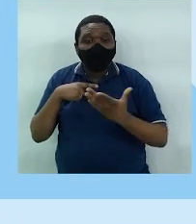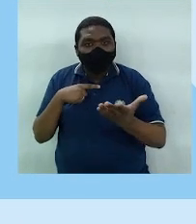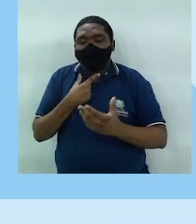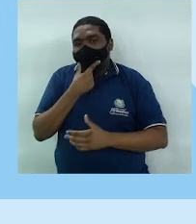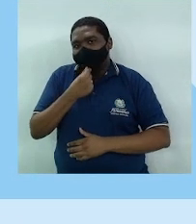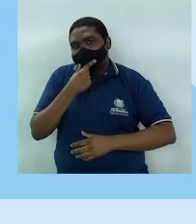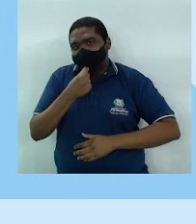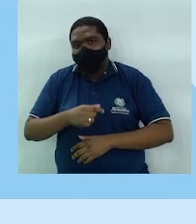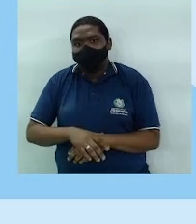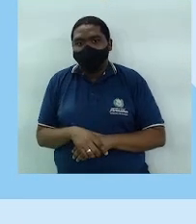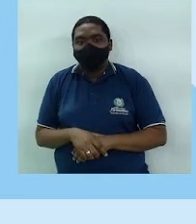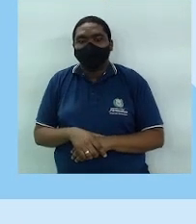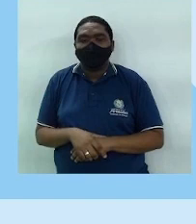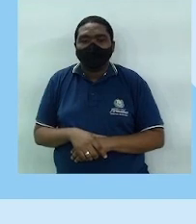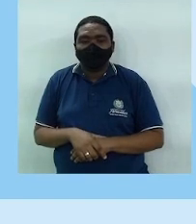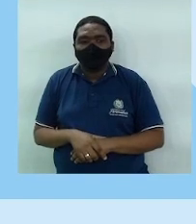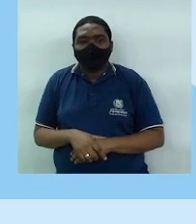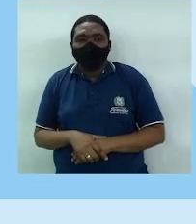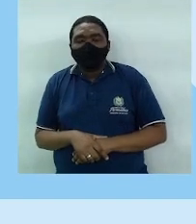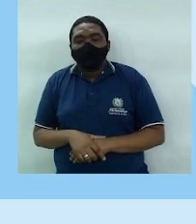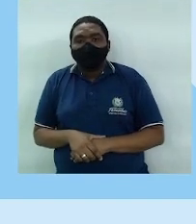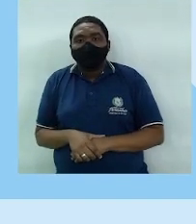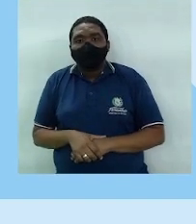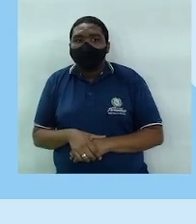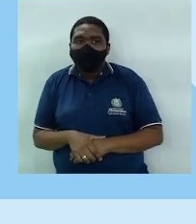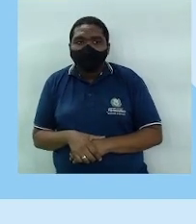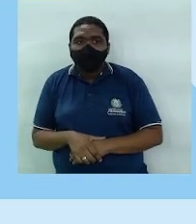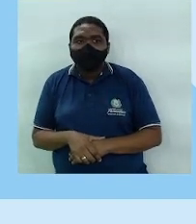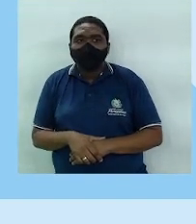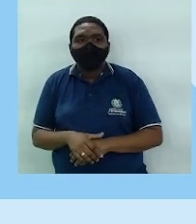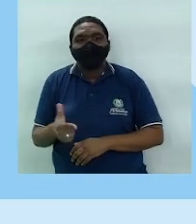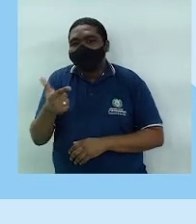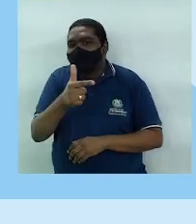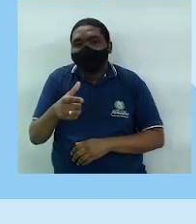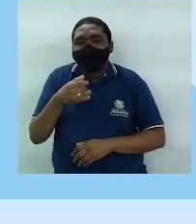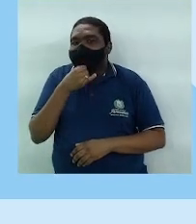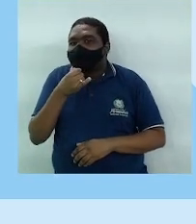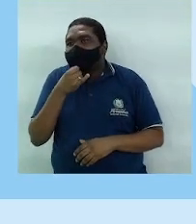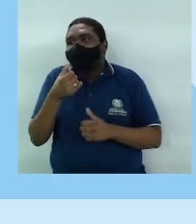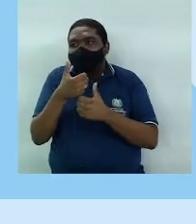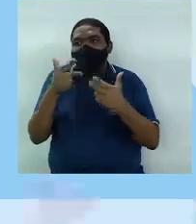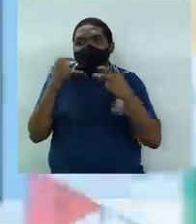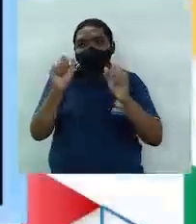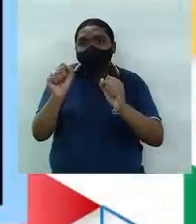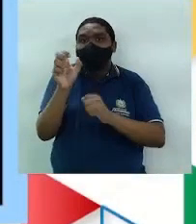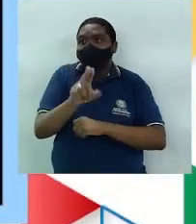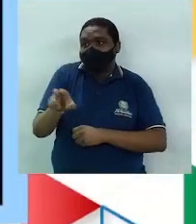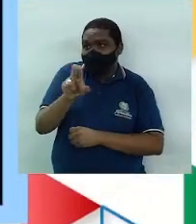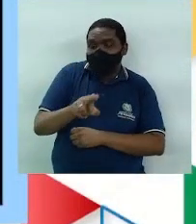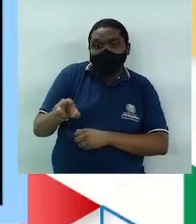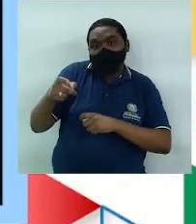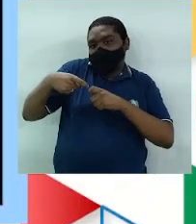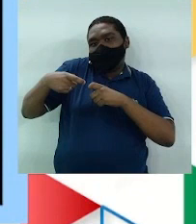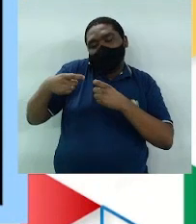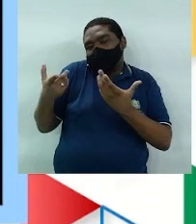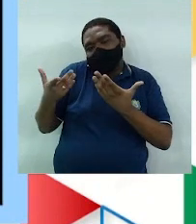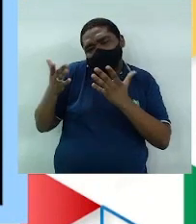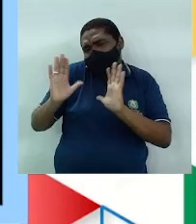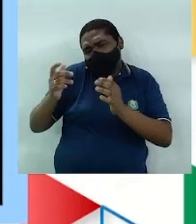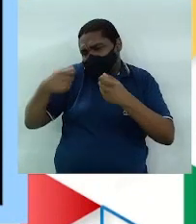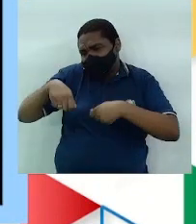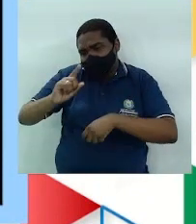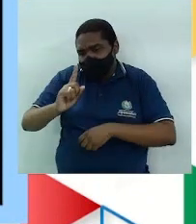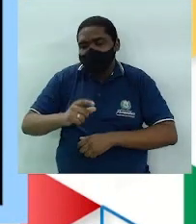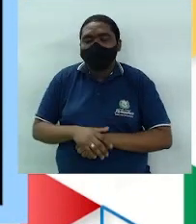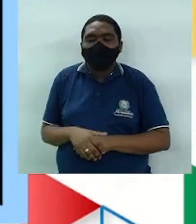masculino. Vamos lá. Não tem efeitos secundários e pode ser usado sem receita médica, tá certo?